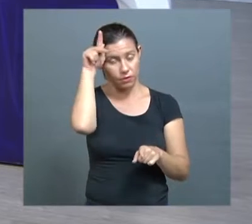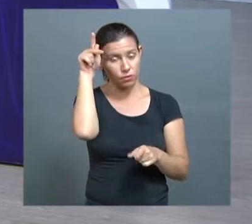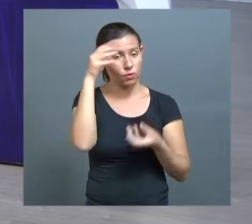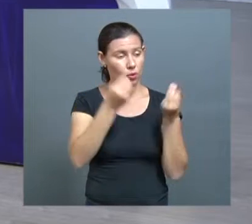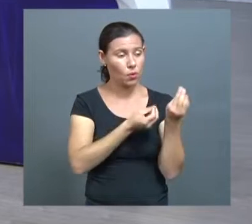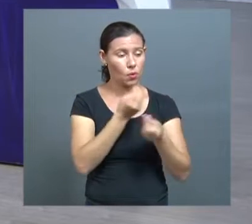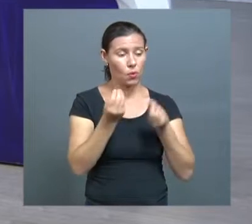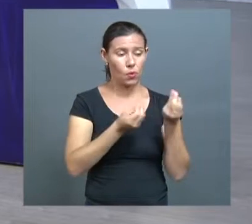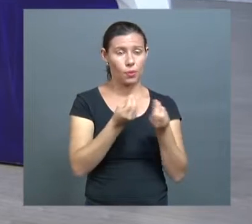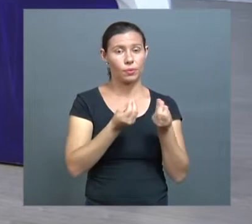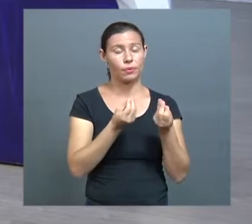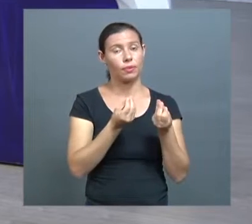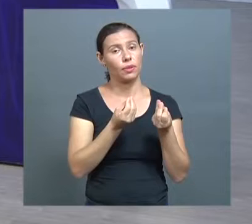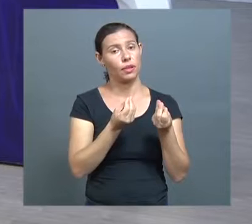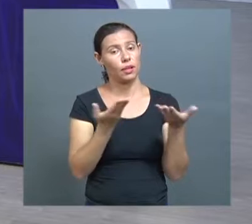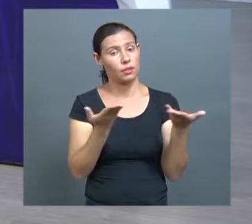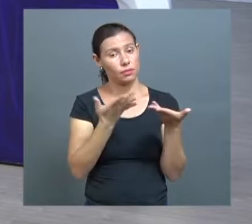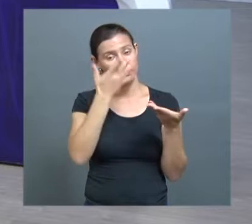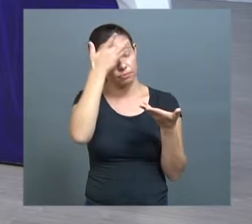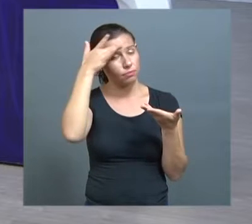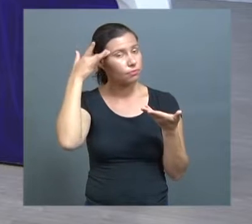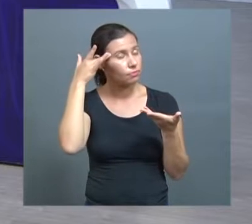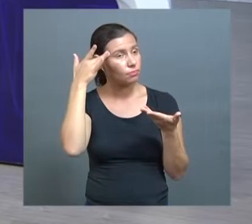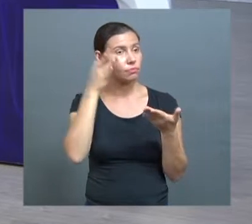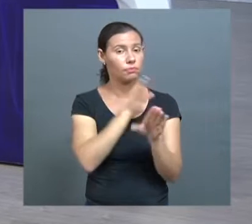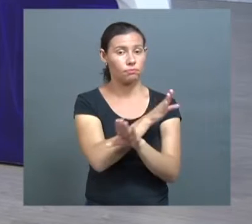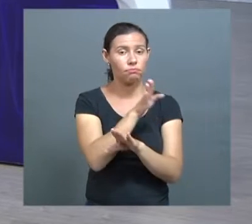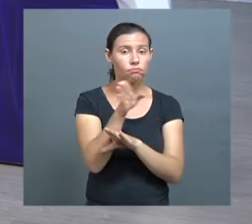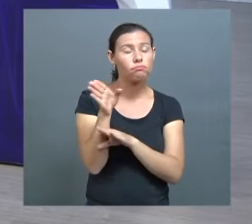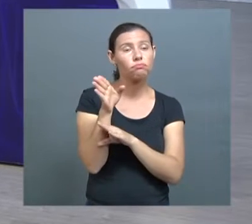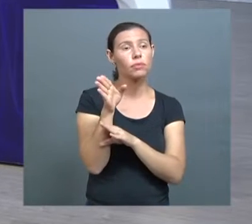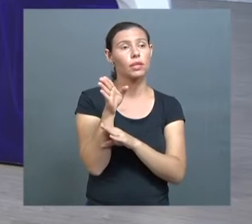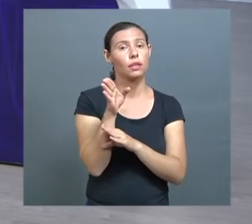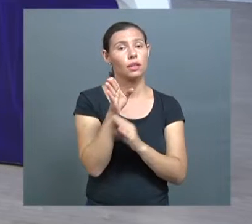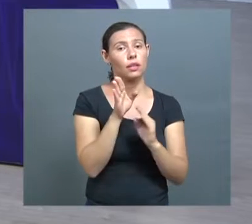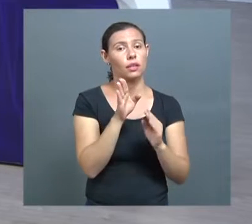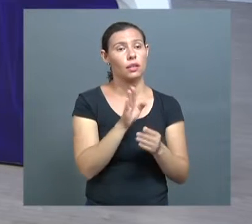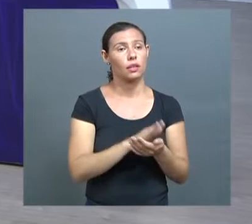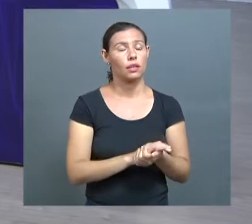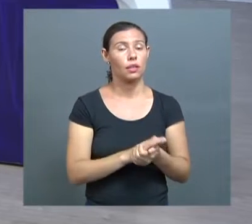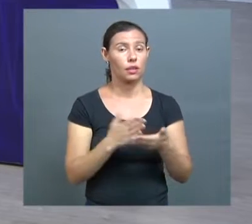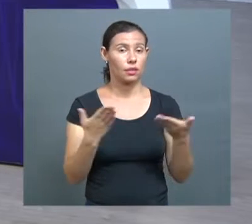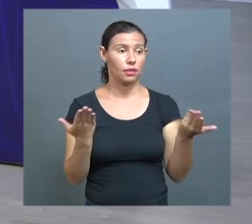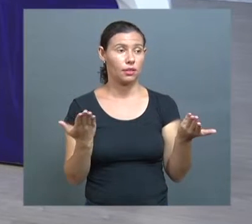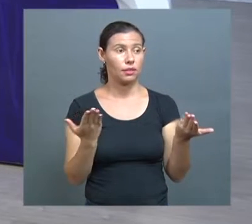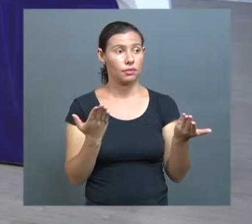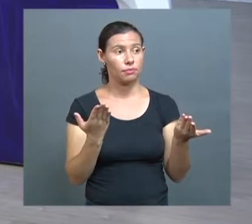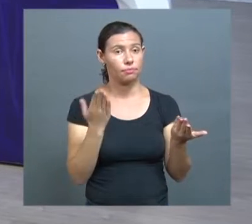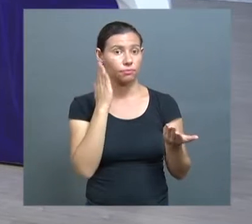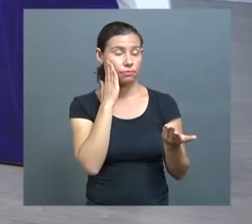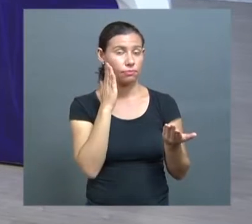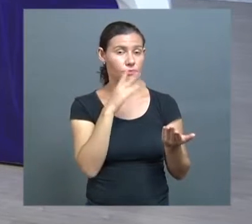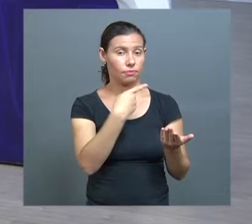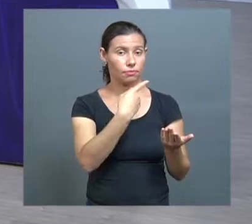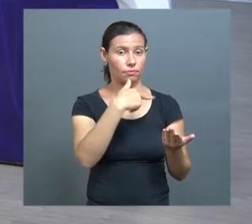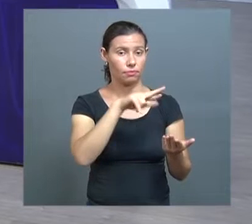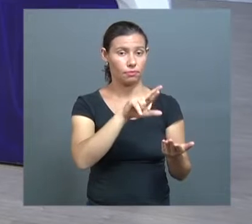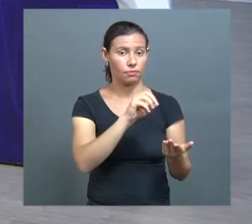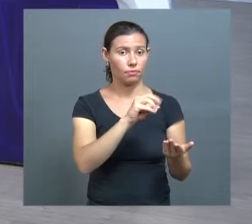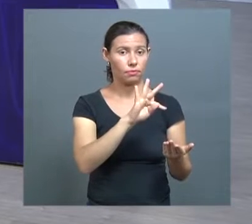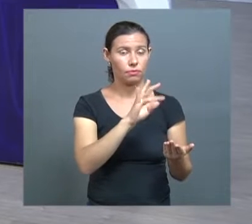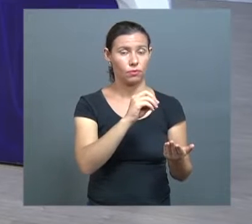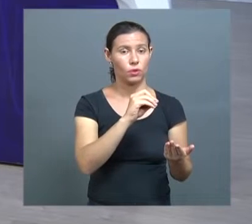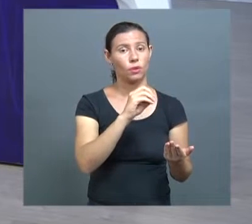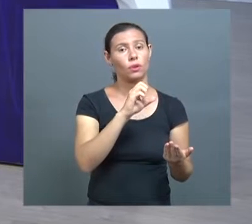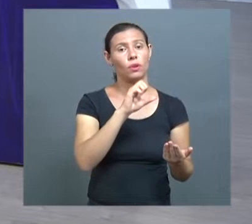Como que vai ficar essa distribuição de atendimentos, já que, infelizmente, o pronto-socorro não poderá atender